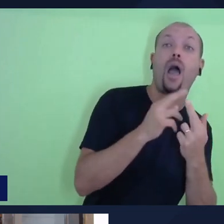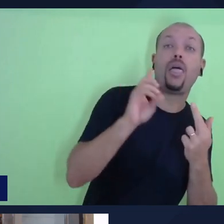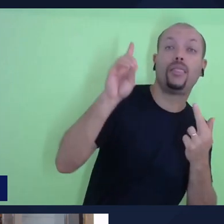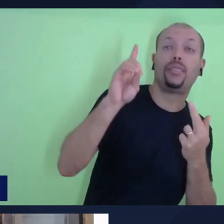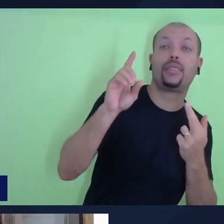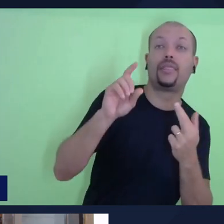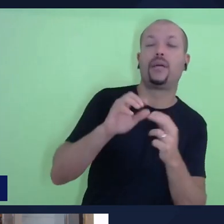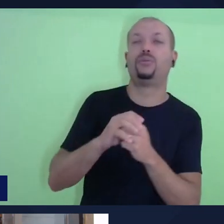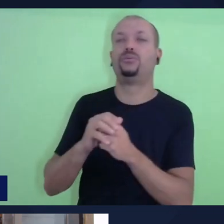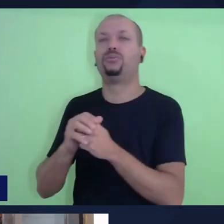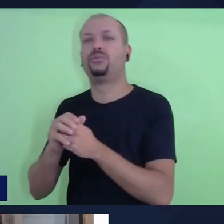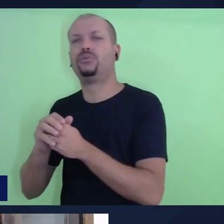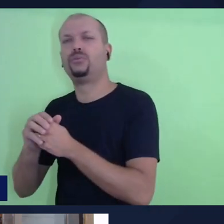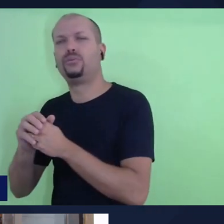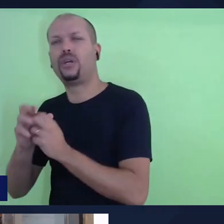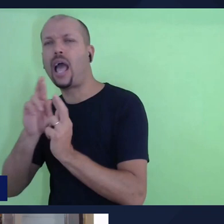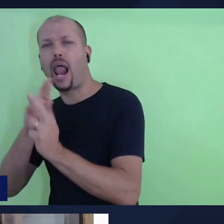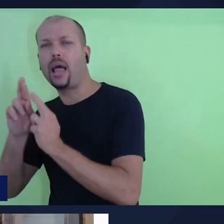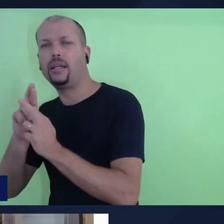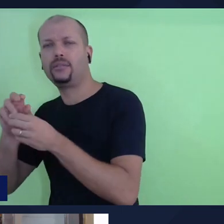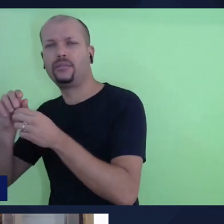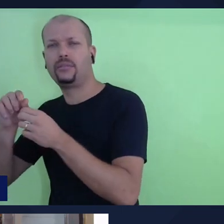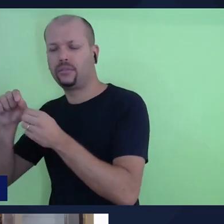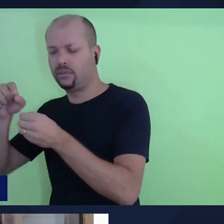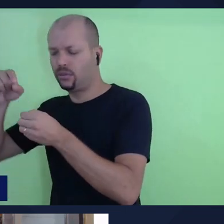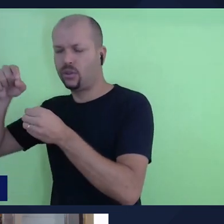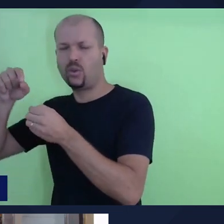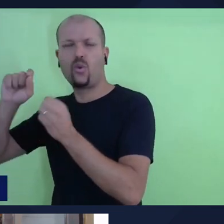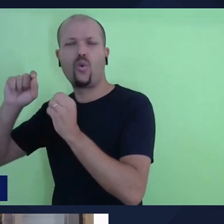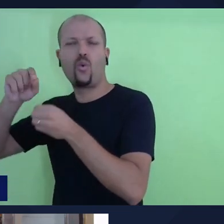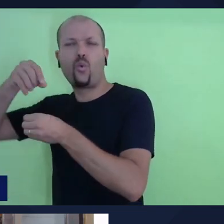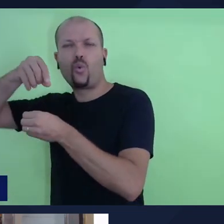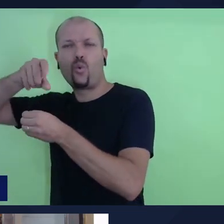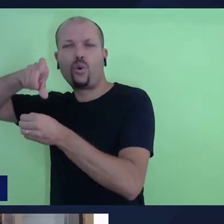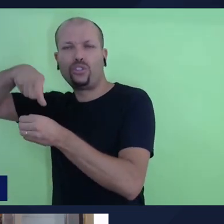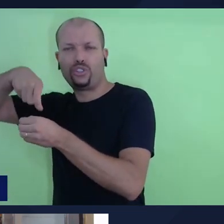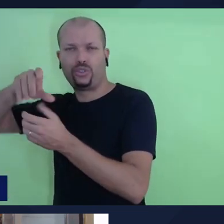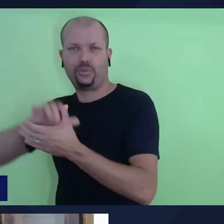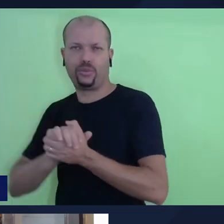acrescentadas, como encontramos em Mateus seis trinta e três.